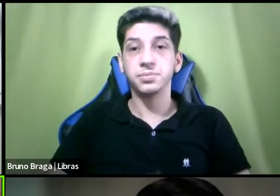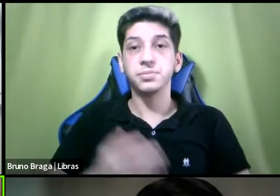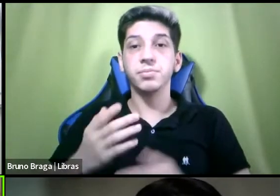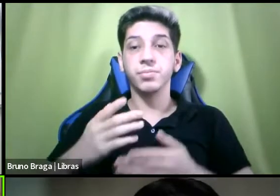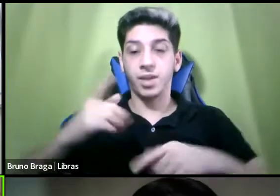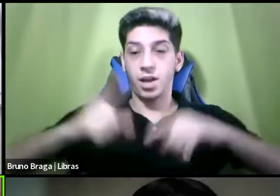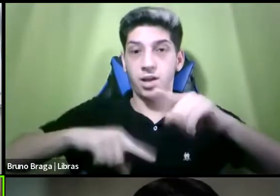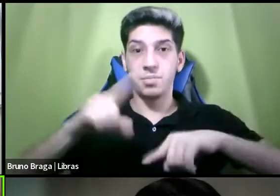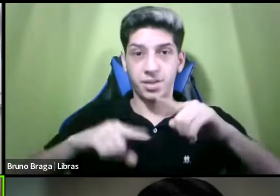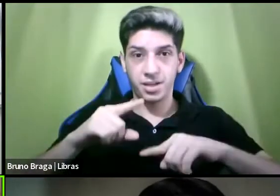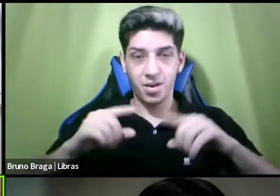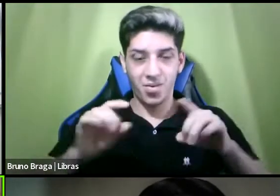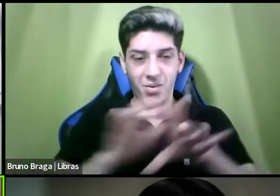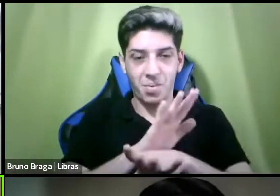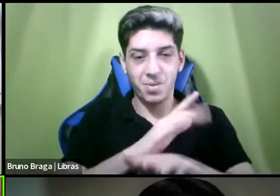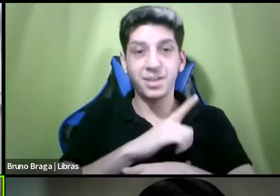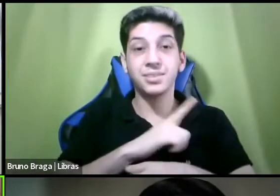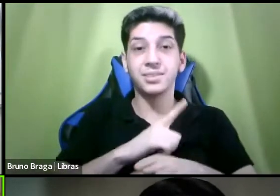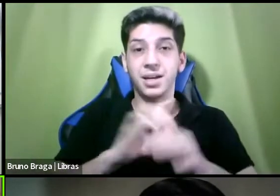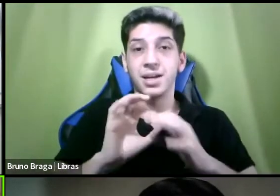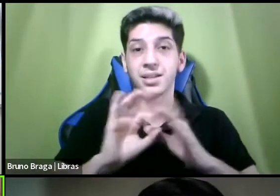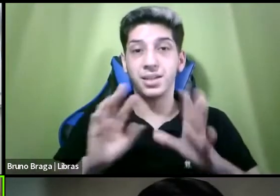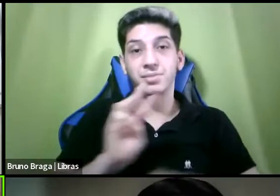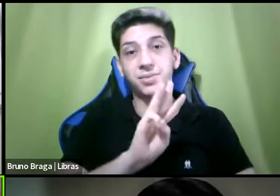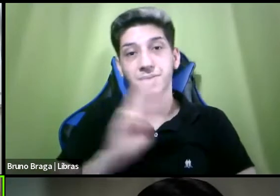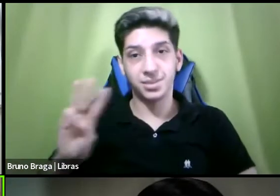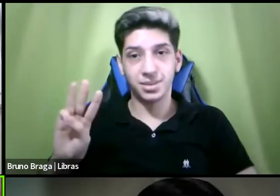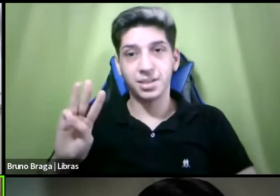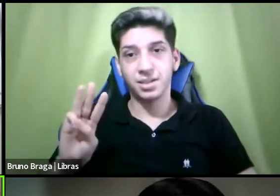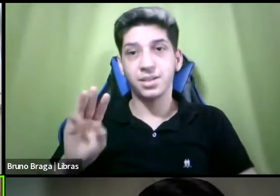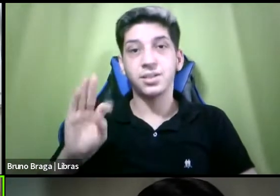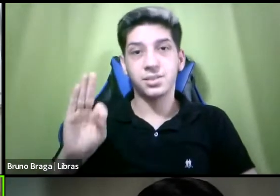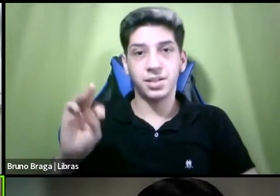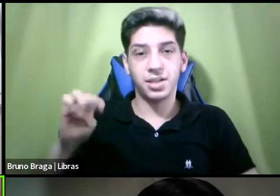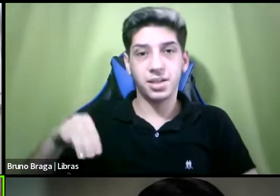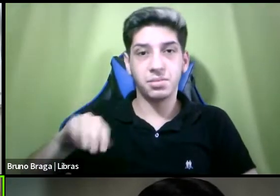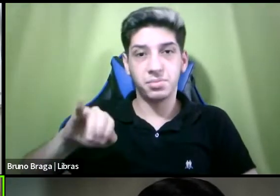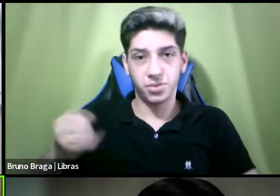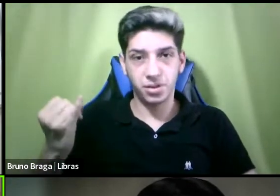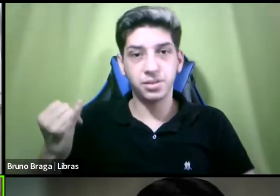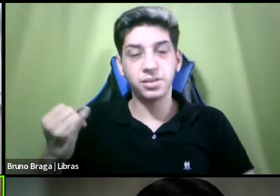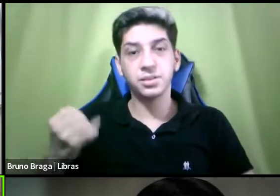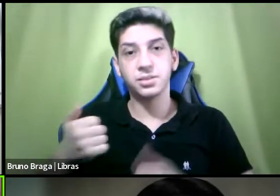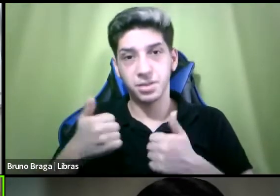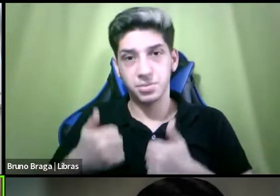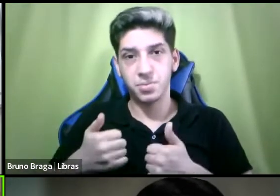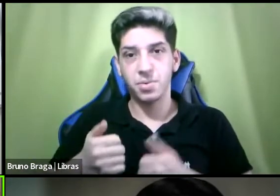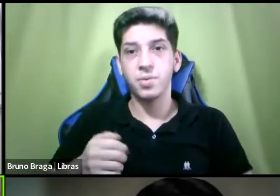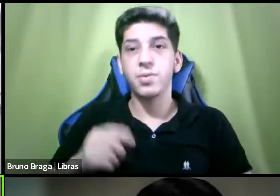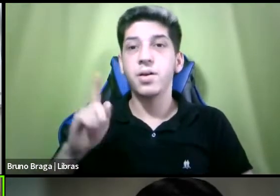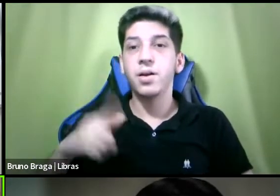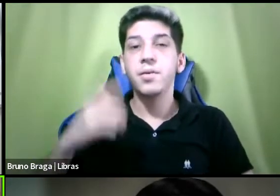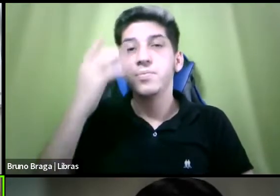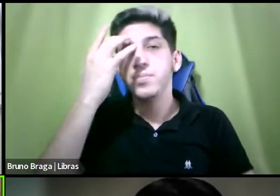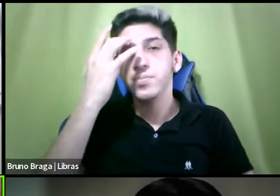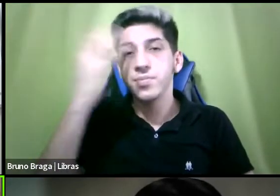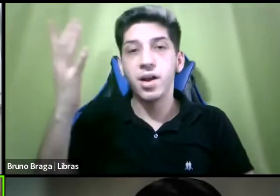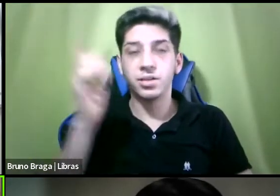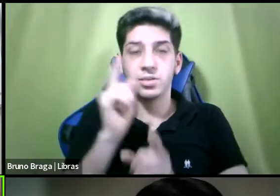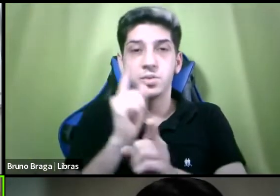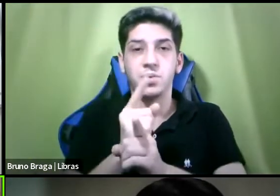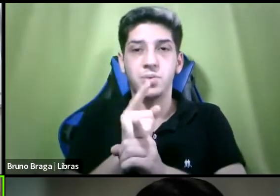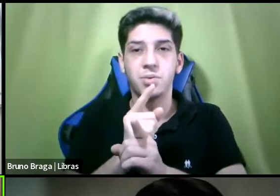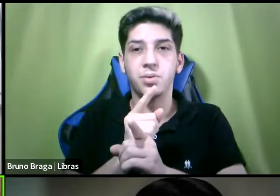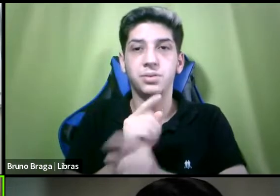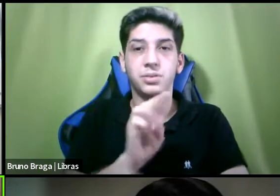né está disponível no site do CNJ é facilmente encontrado